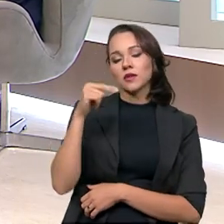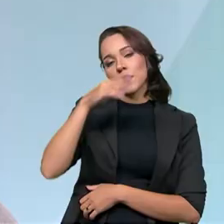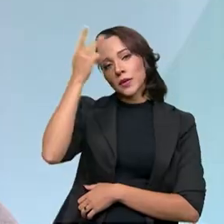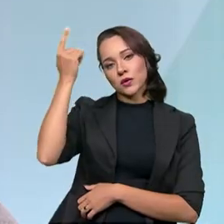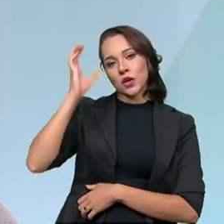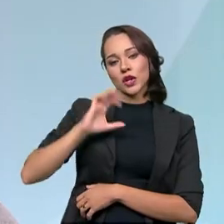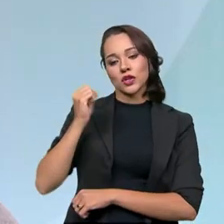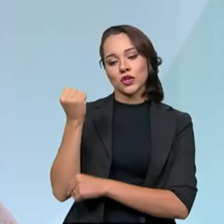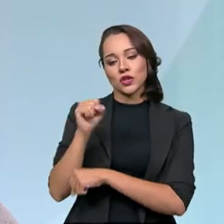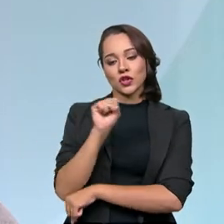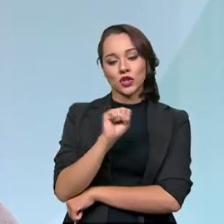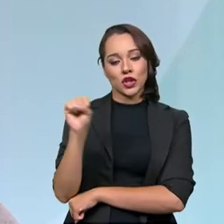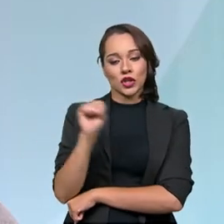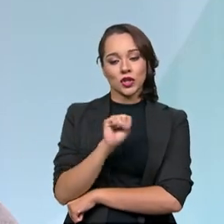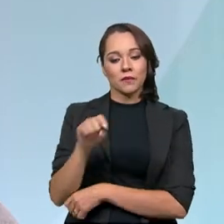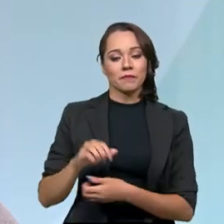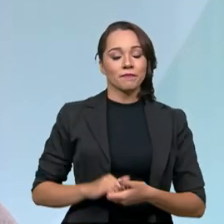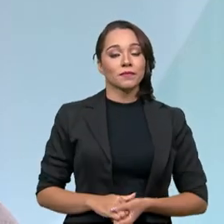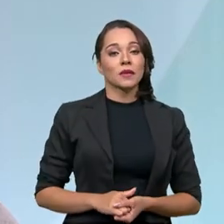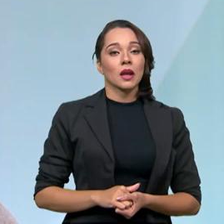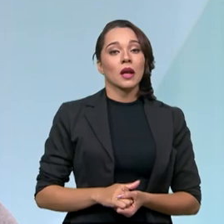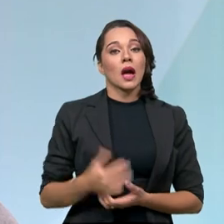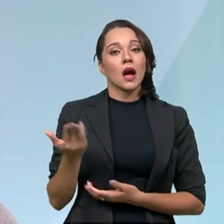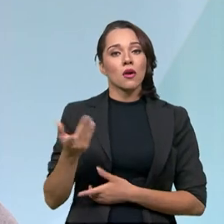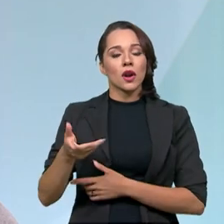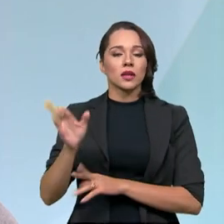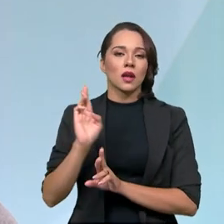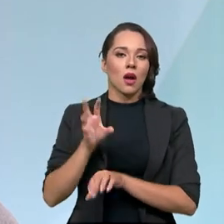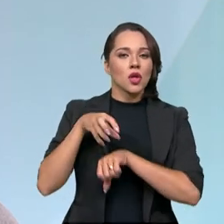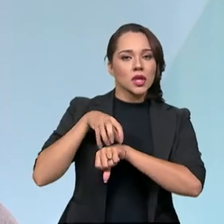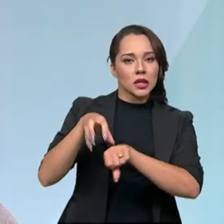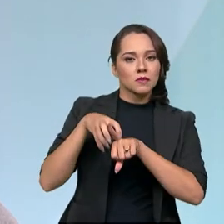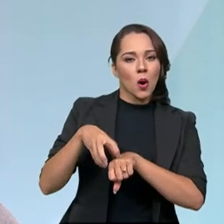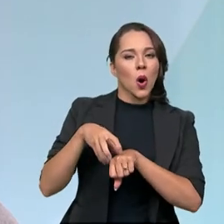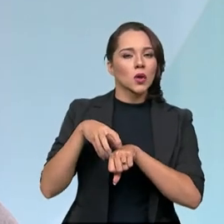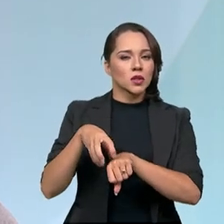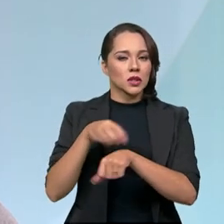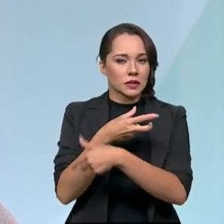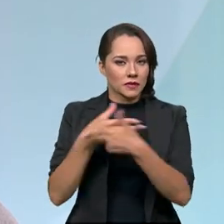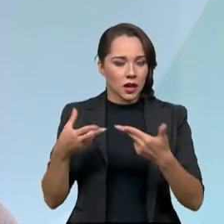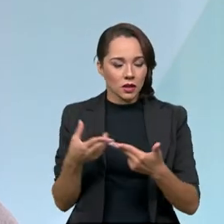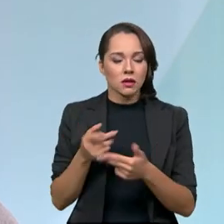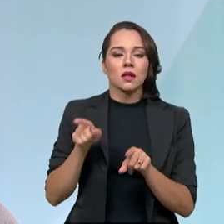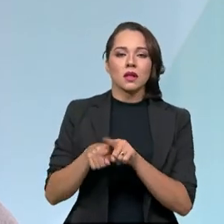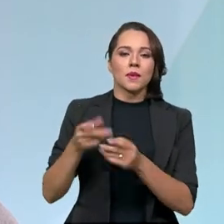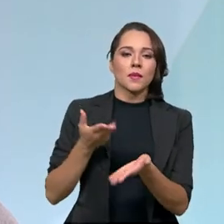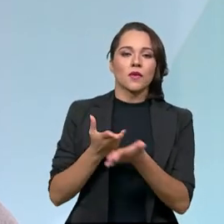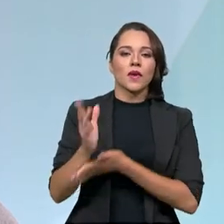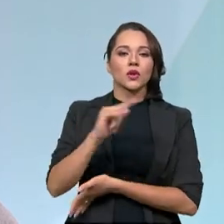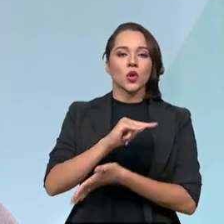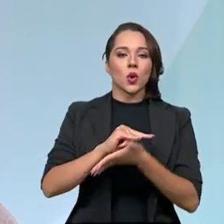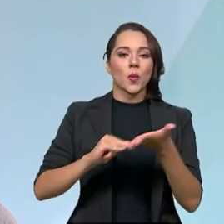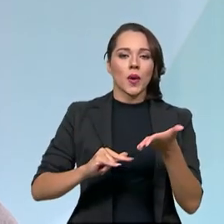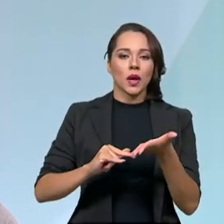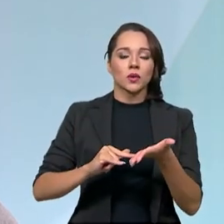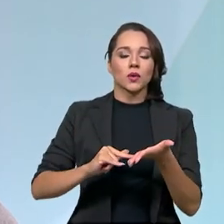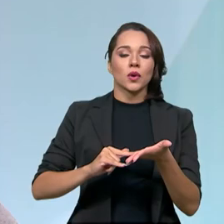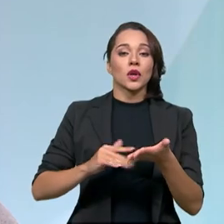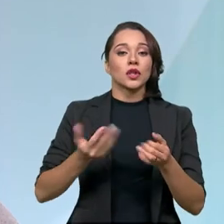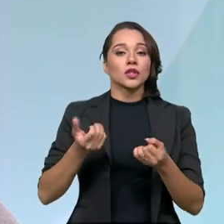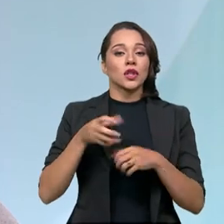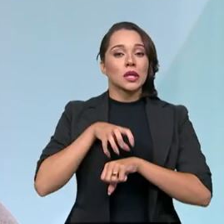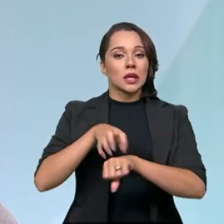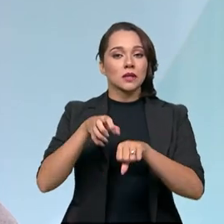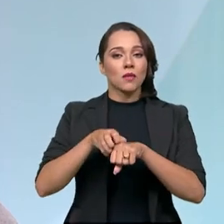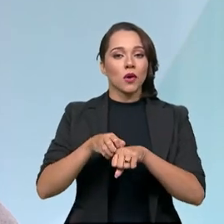condutor. No que tange ao transporte rodoviário de cargas, foi também aprovado o documento de transporte eletrônico,